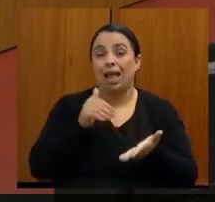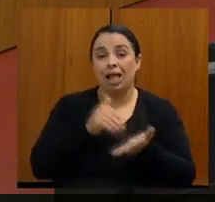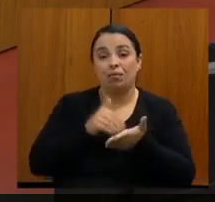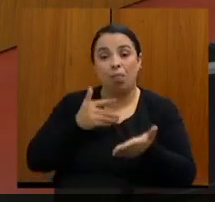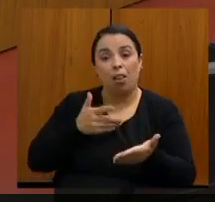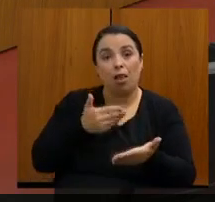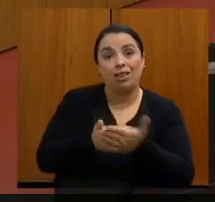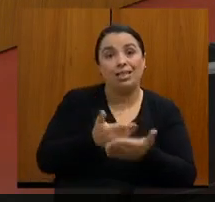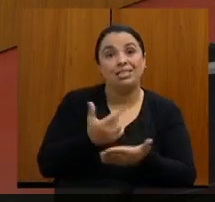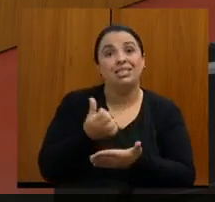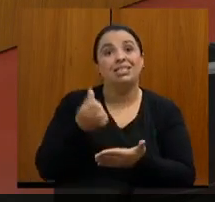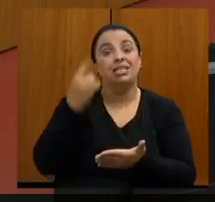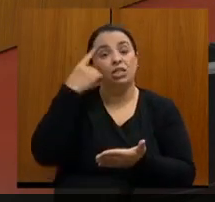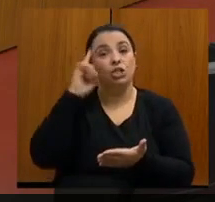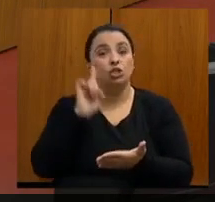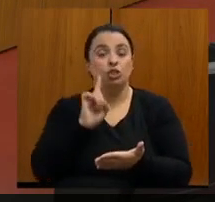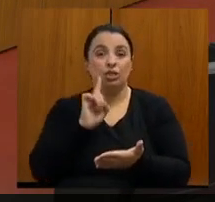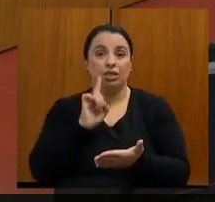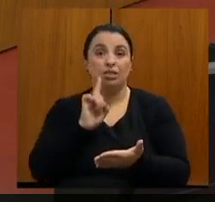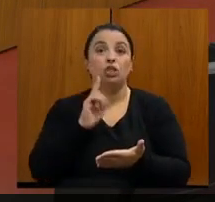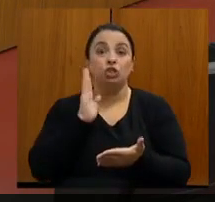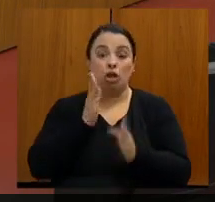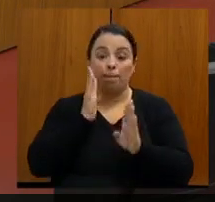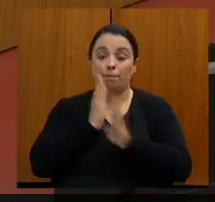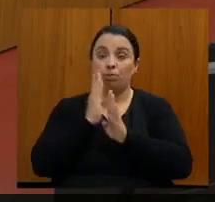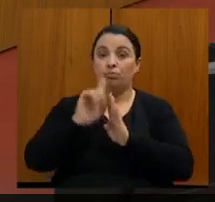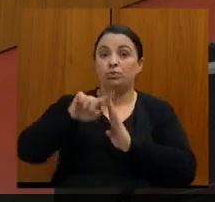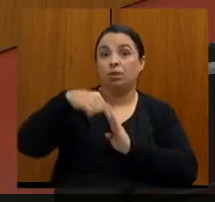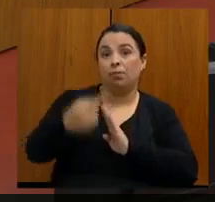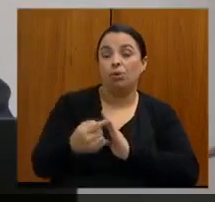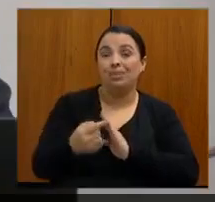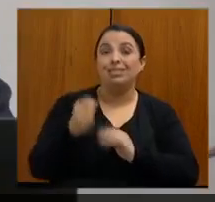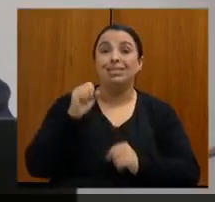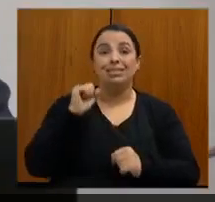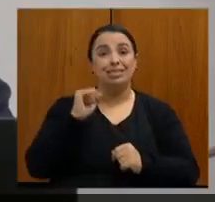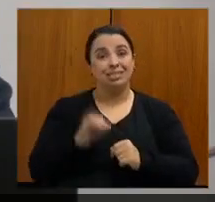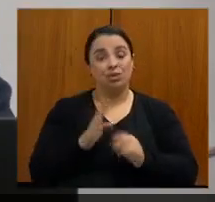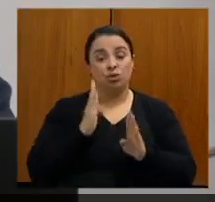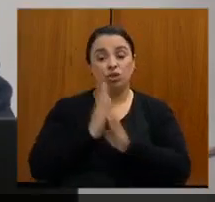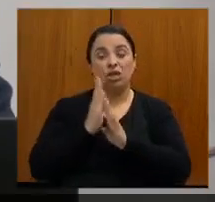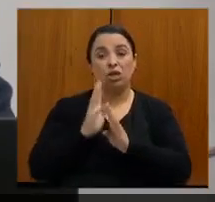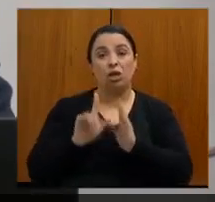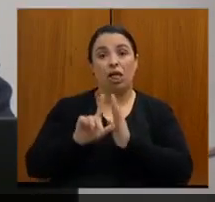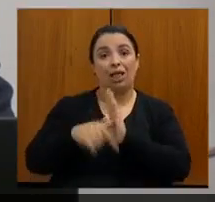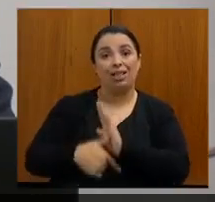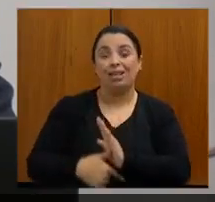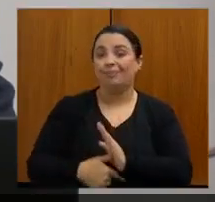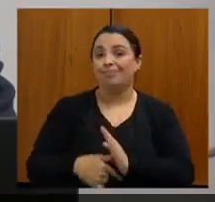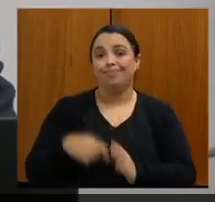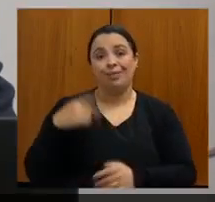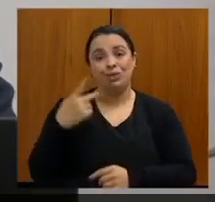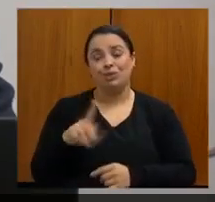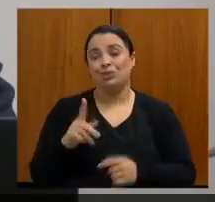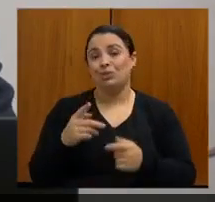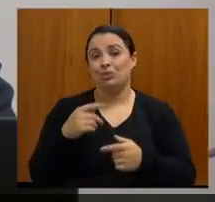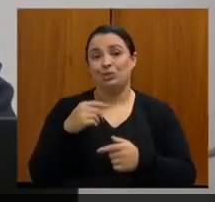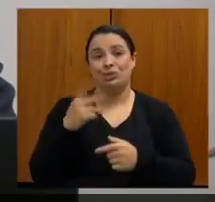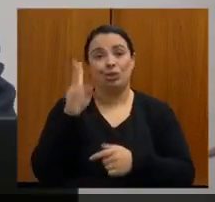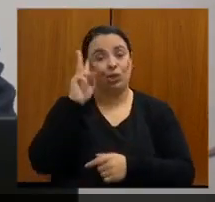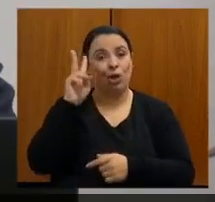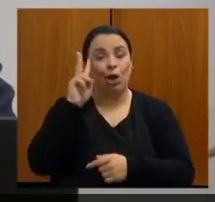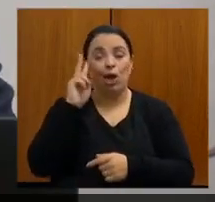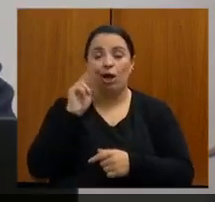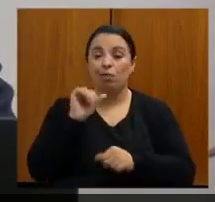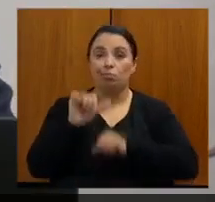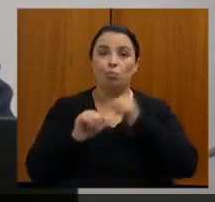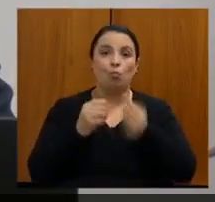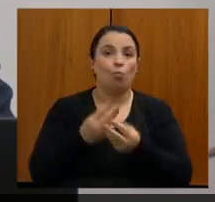confirmado. Caso o diagnóstico já seja tardio, a história natural do paciente com câncer não vai mudar em quase nada. Então, a gente fez